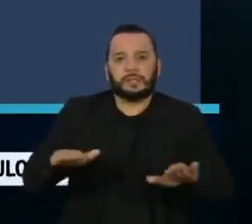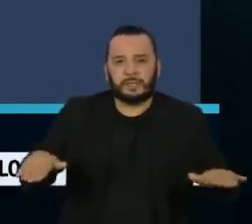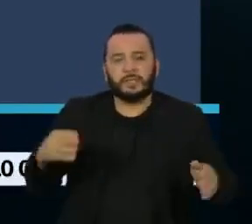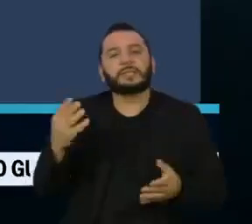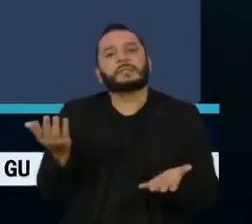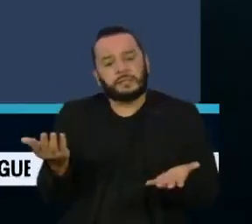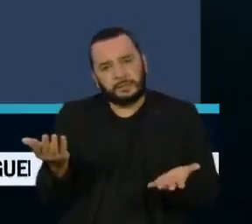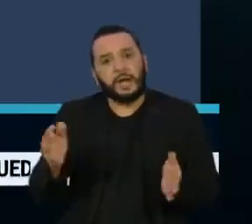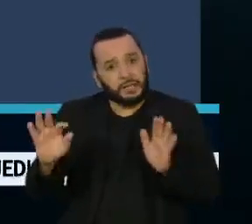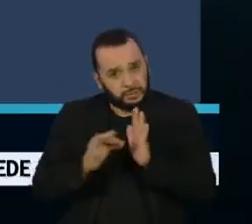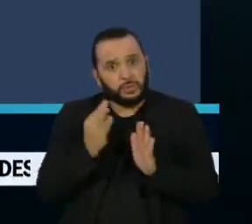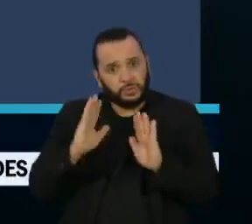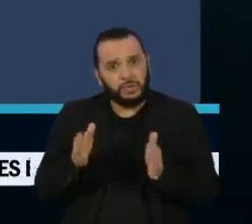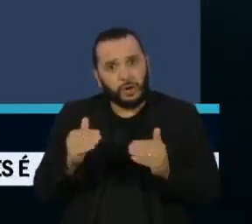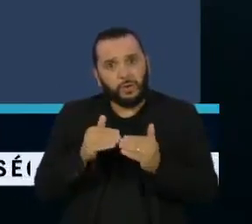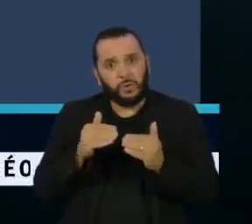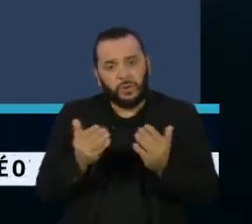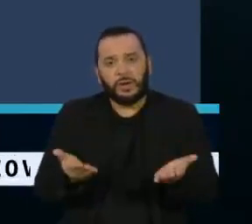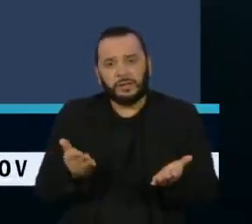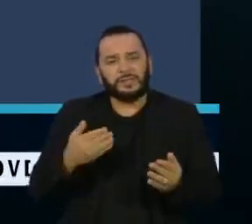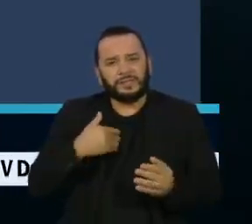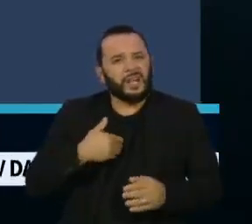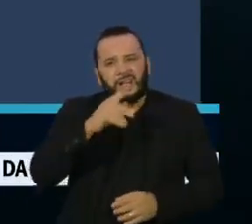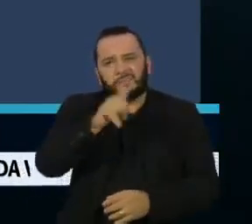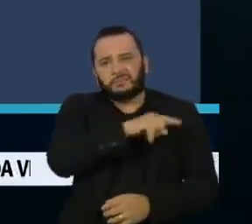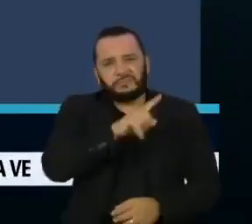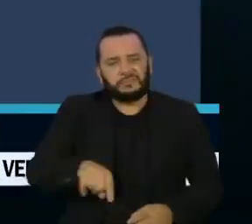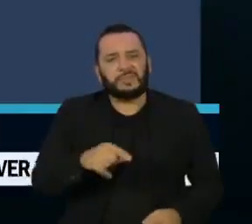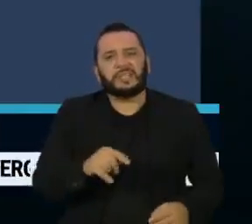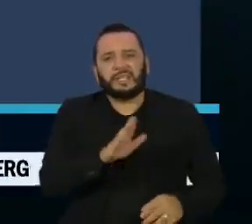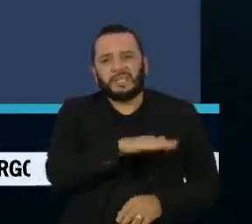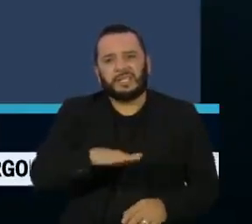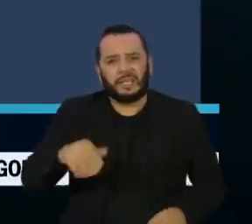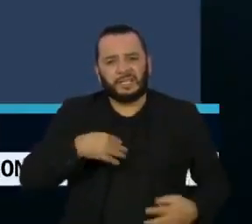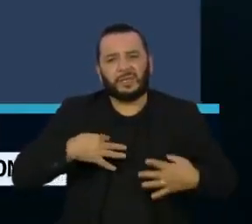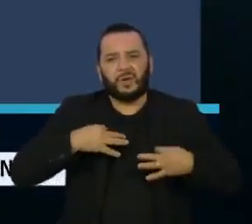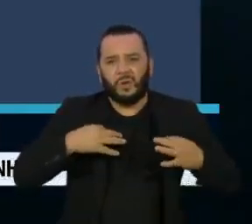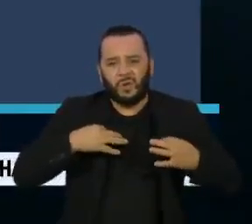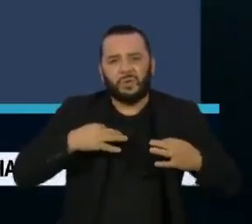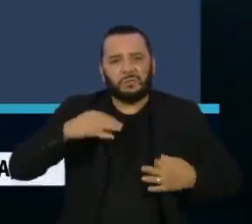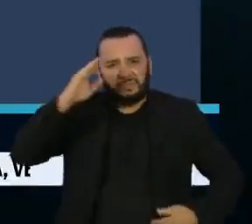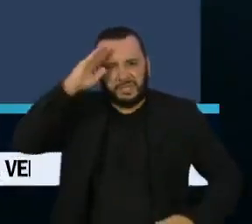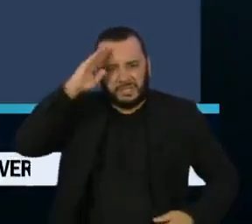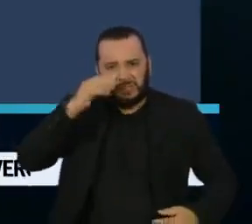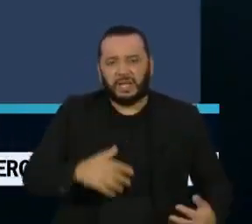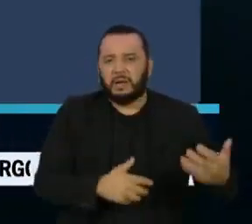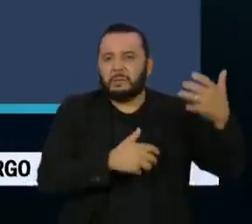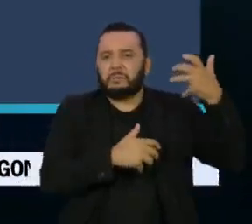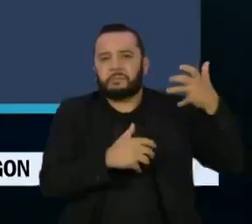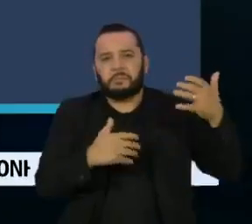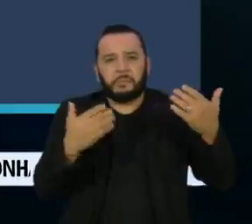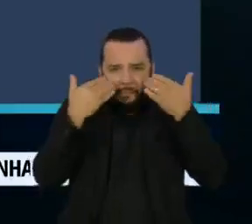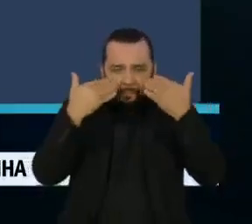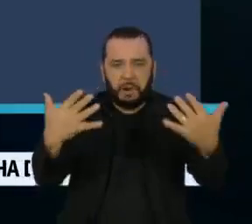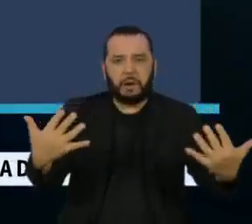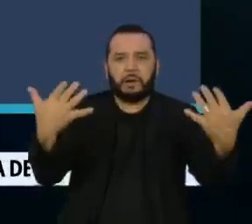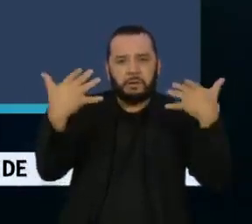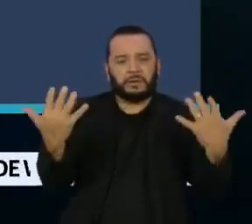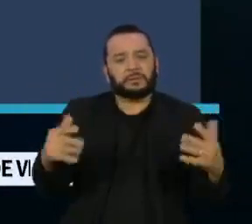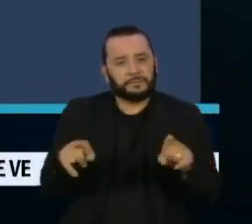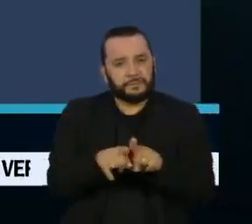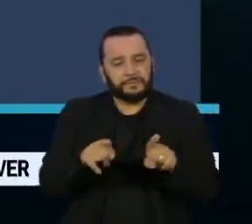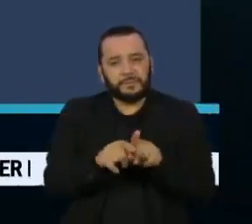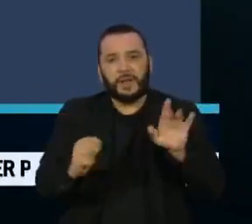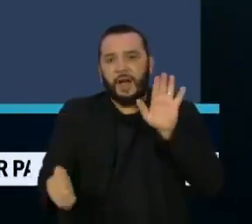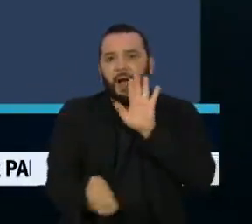pediu a suspensão imediata e urgente do uso de crianças vestidas com trajes militares para qualquer finalidade, além da remoção